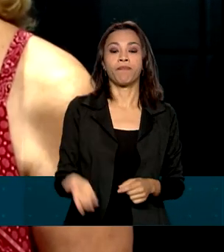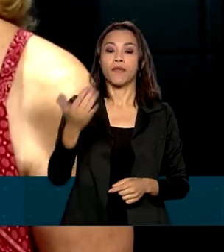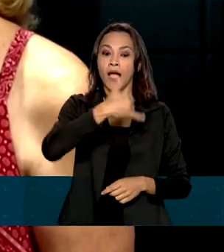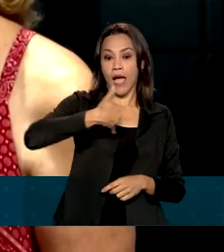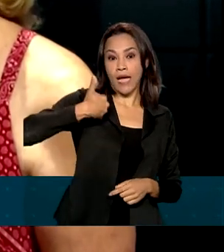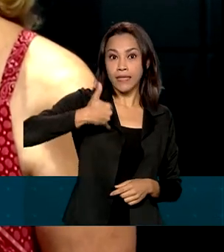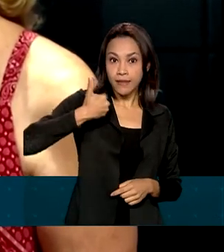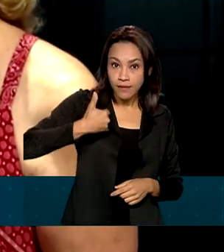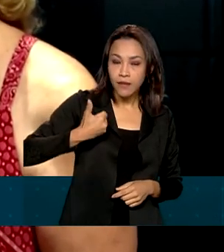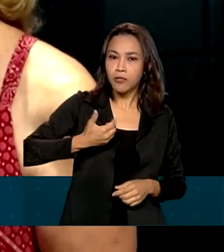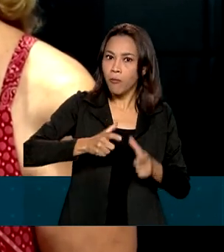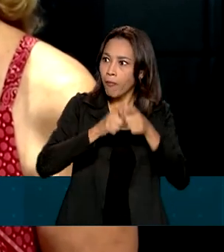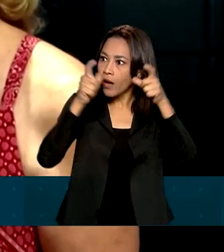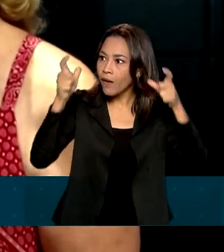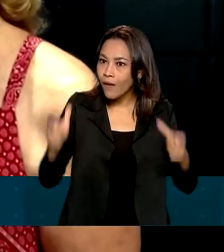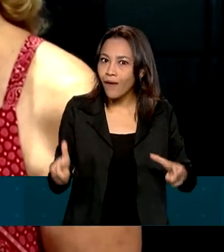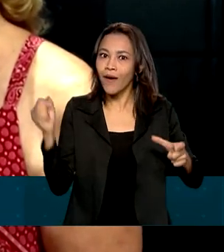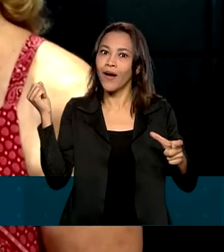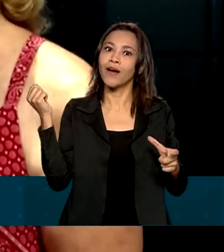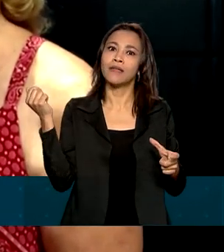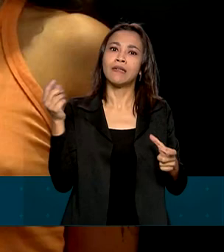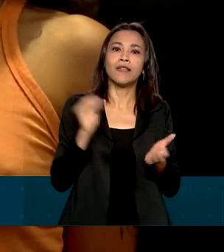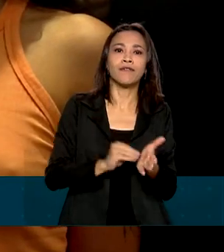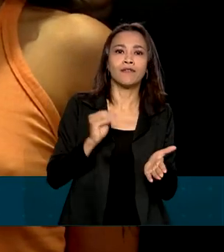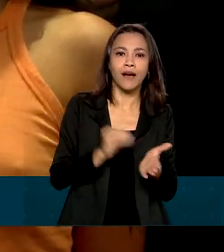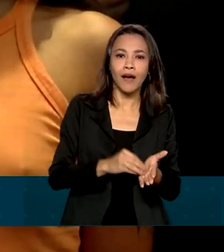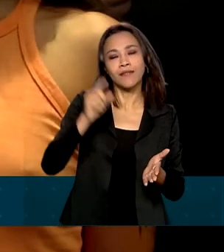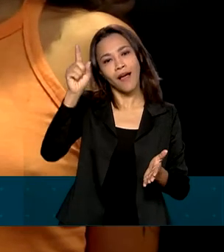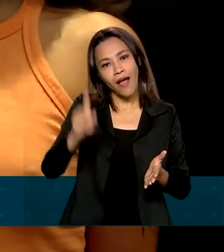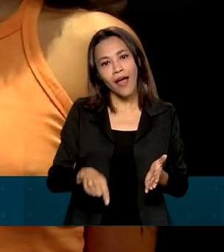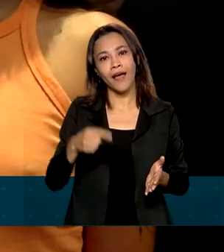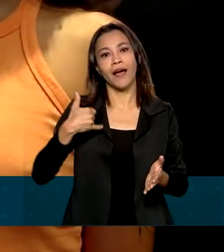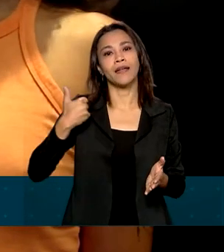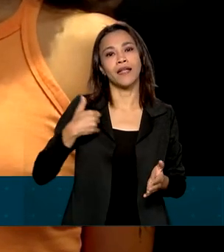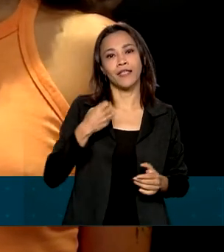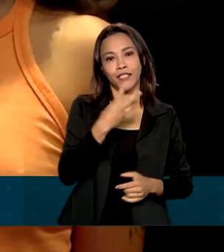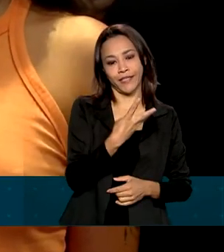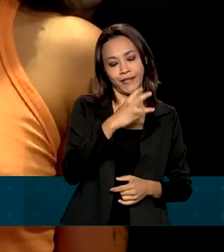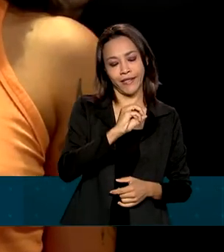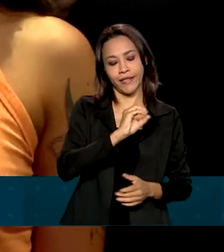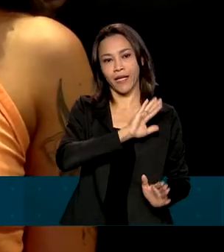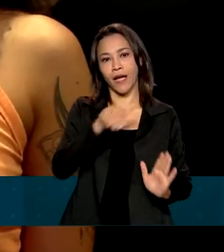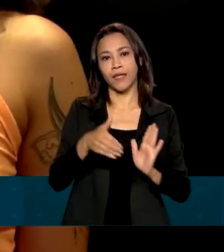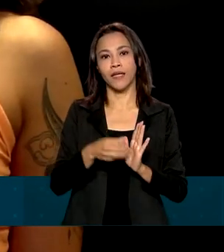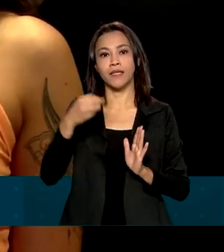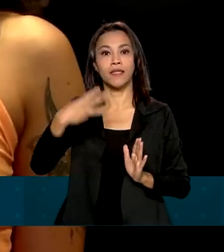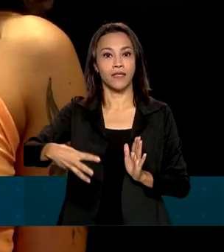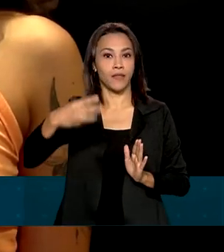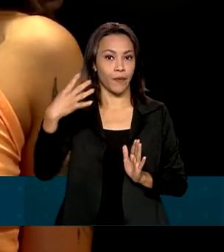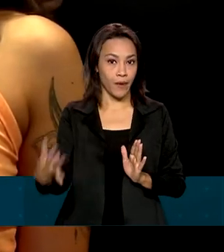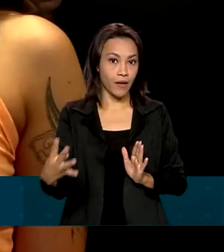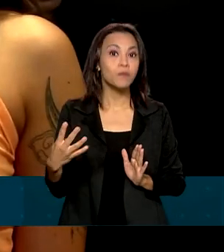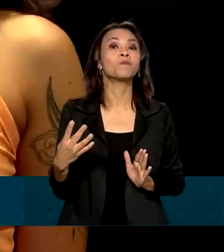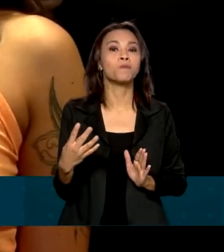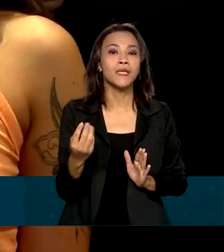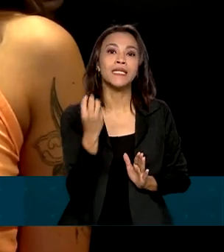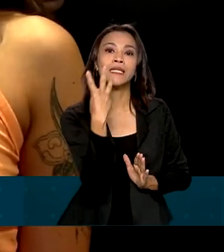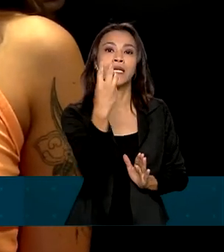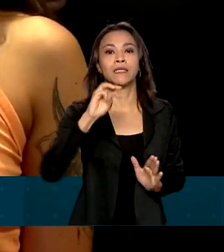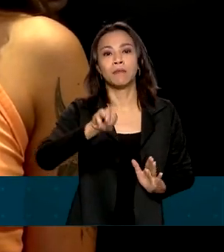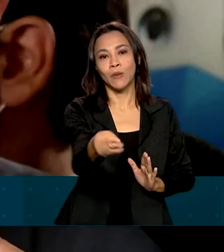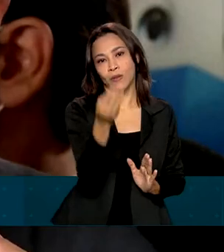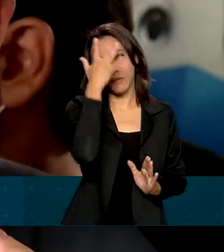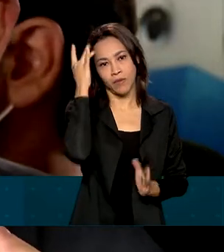número de pessoas com vacinação incompleta é a dos 30 aos 34 anos, com quase 3 milhões de